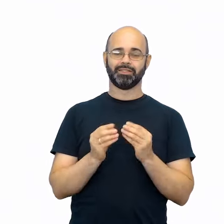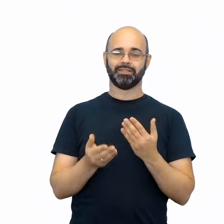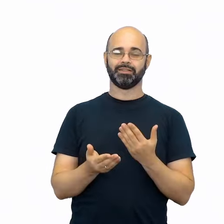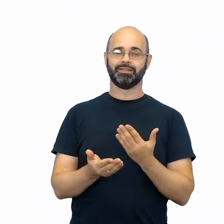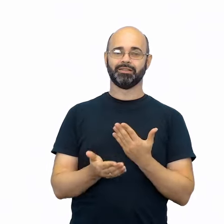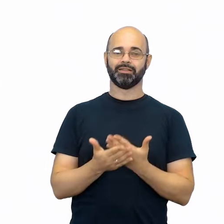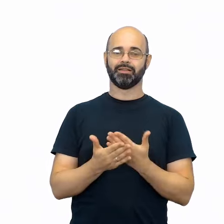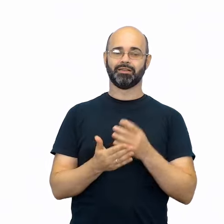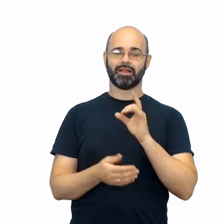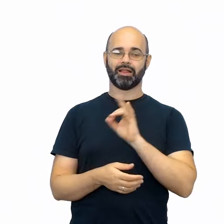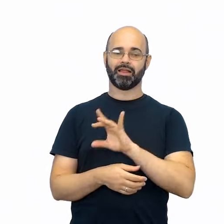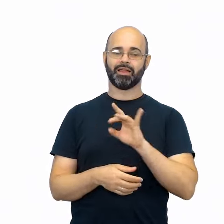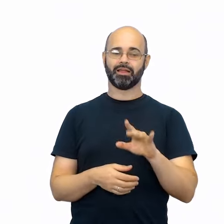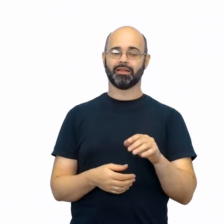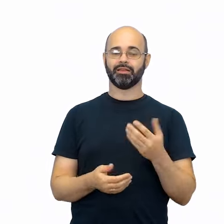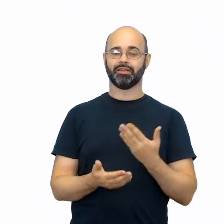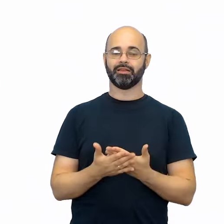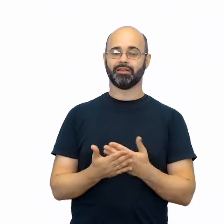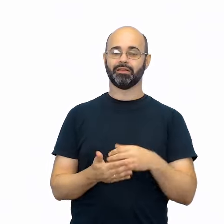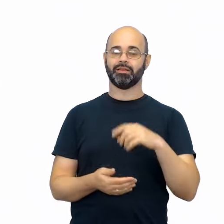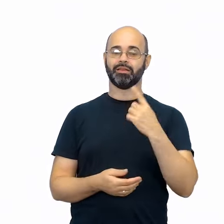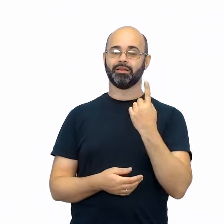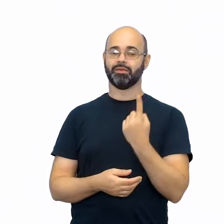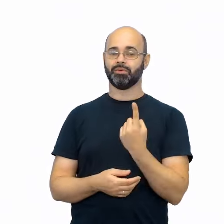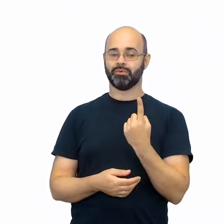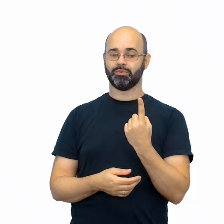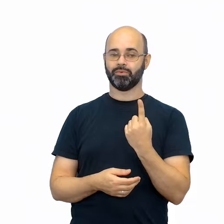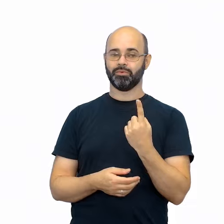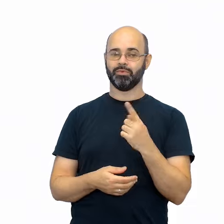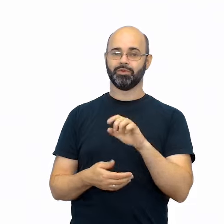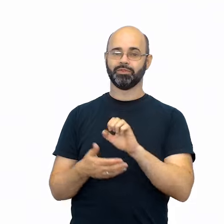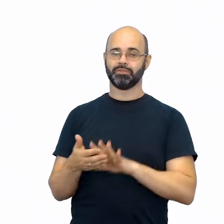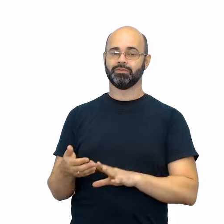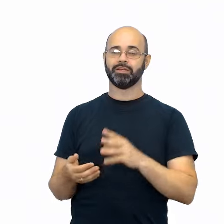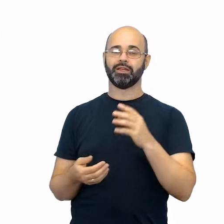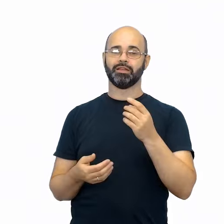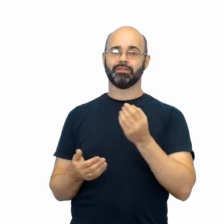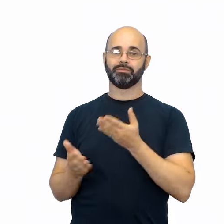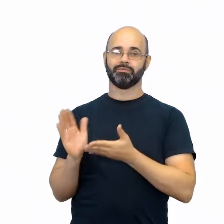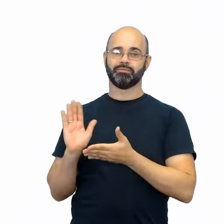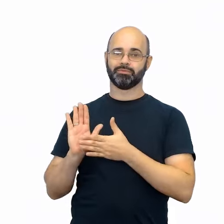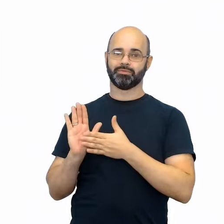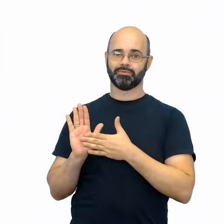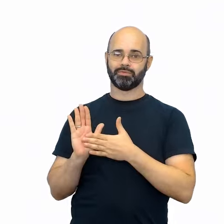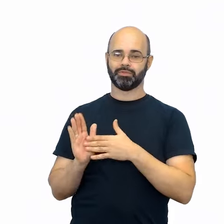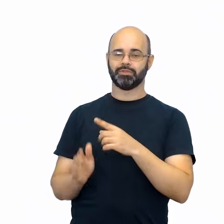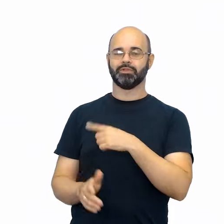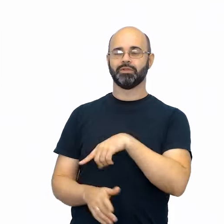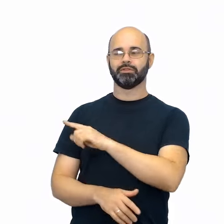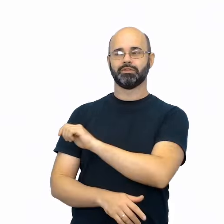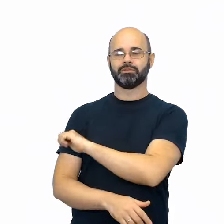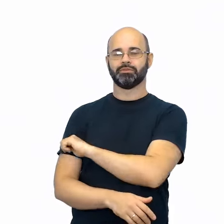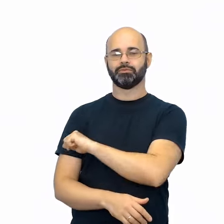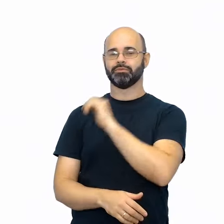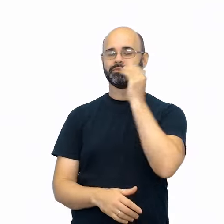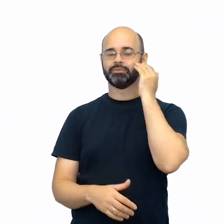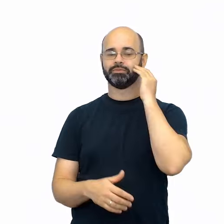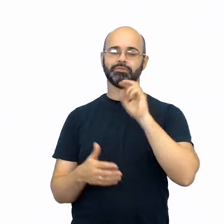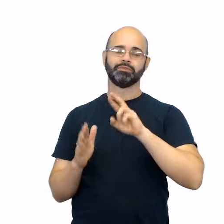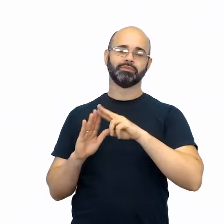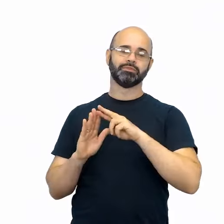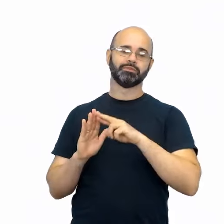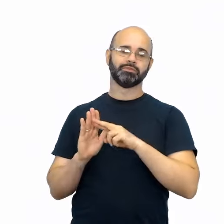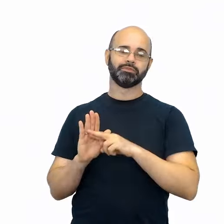Na aula 1, ao longo das três atividades propostas, os estudantes discutirão para que servem as regras,